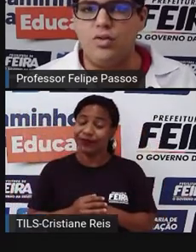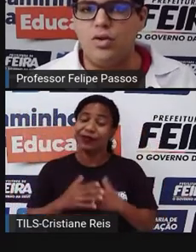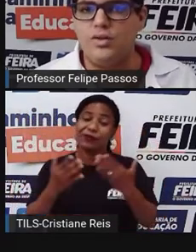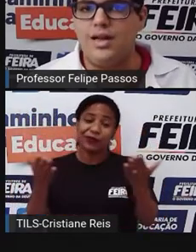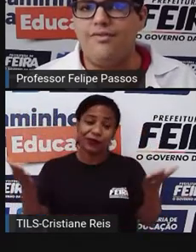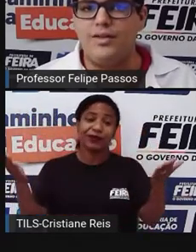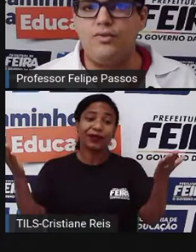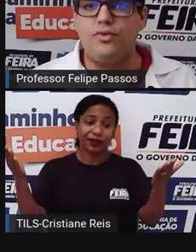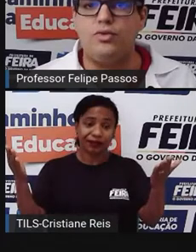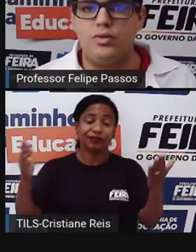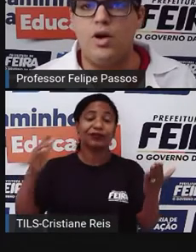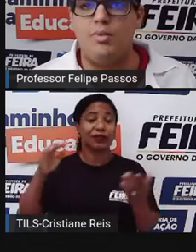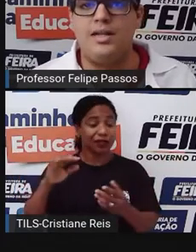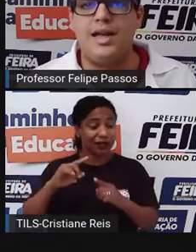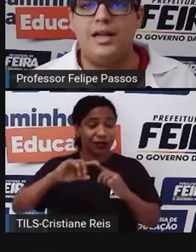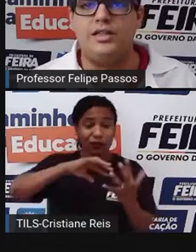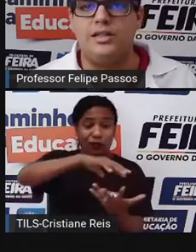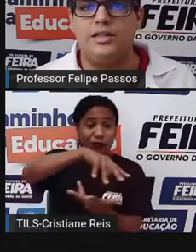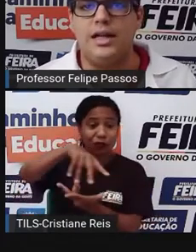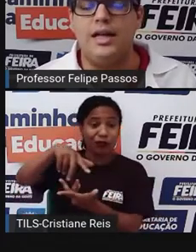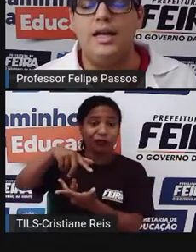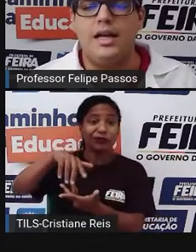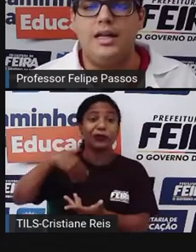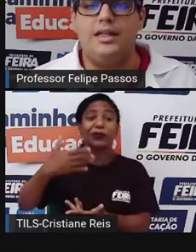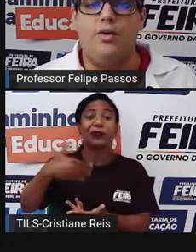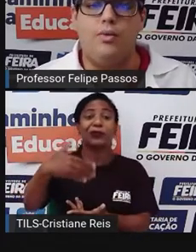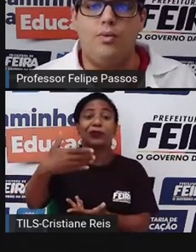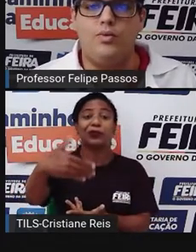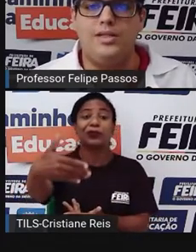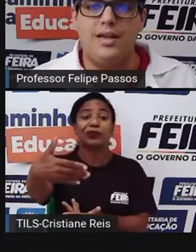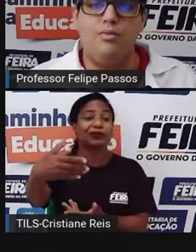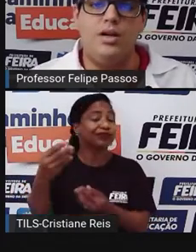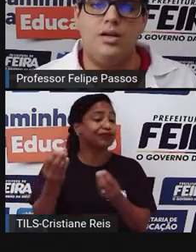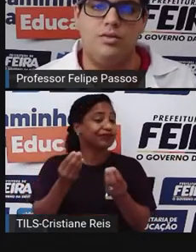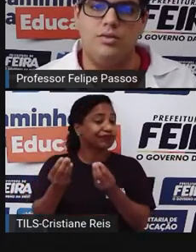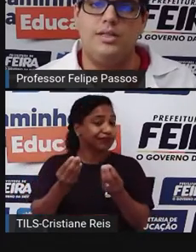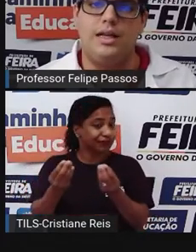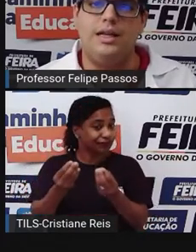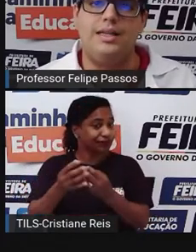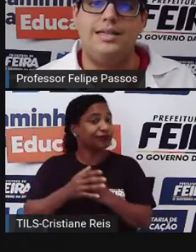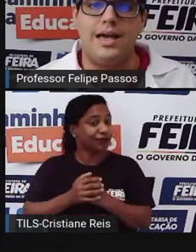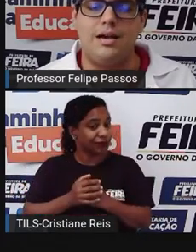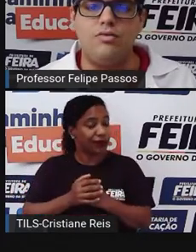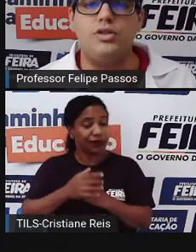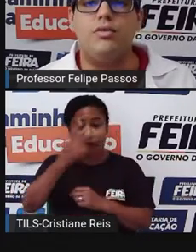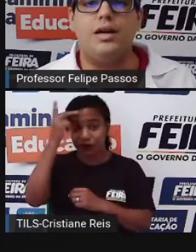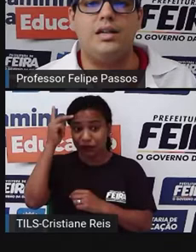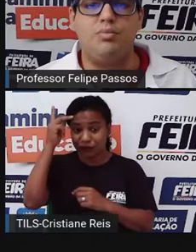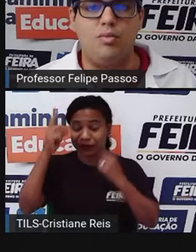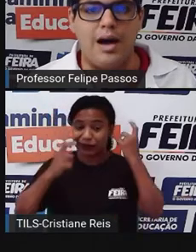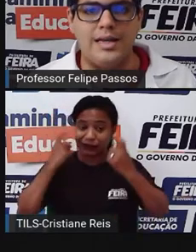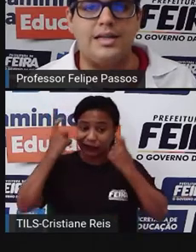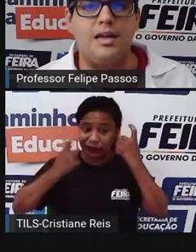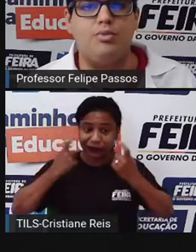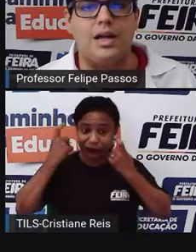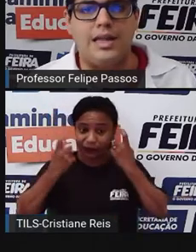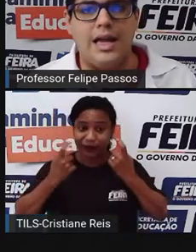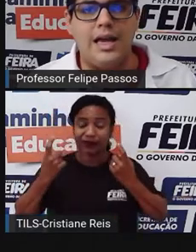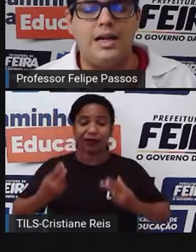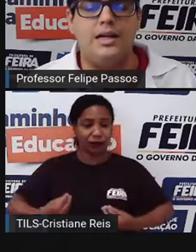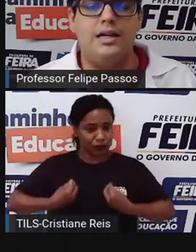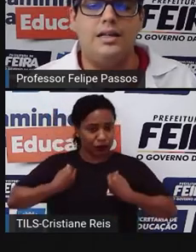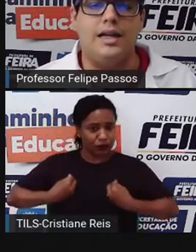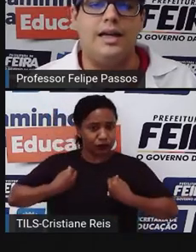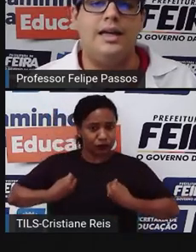afeta todos e afeta o futuro da humanidade. Então, o ser humano, se ele quiser continuar aqui por mais tempo na